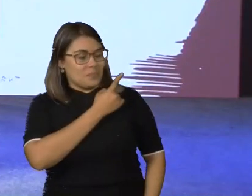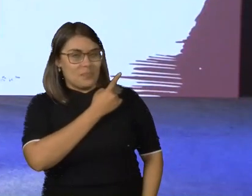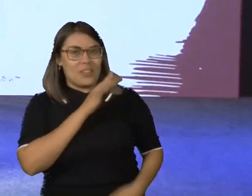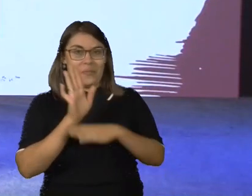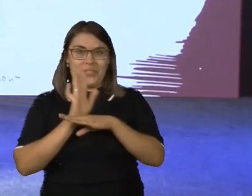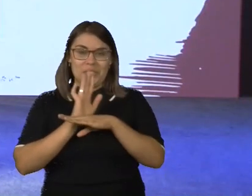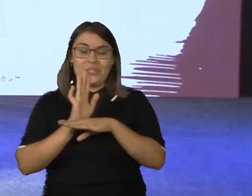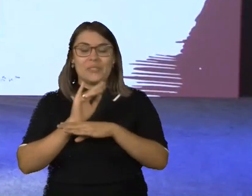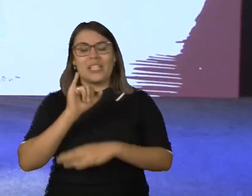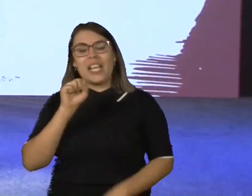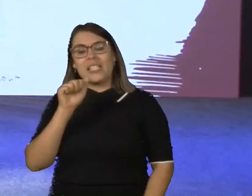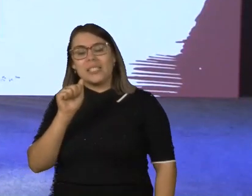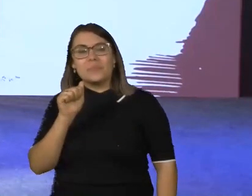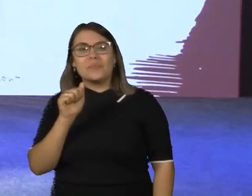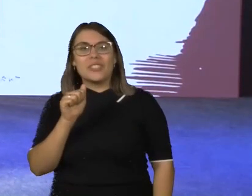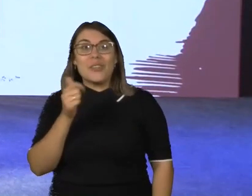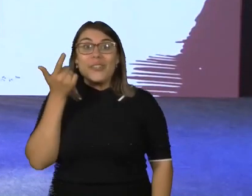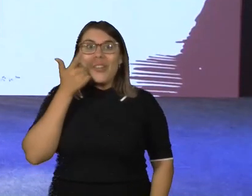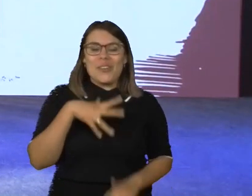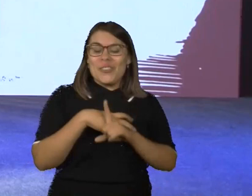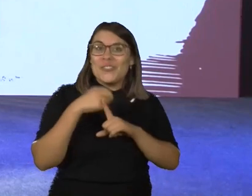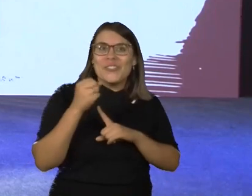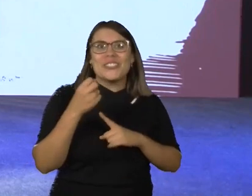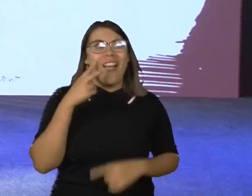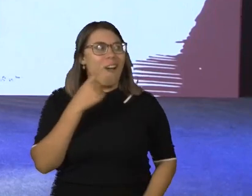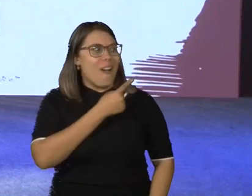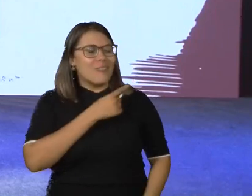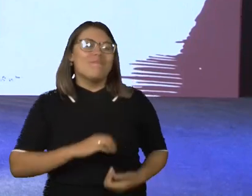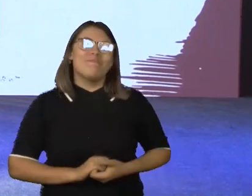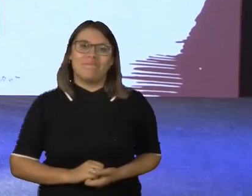vídeo da Isa e uma conquista que ela teve recentemente.